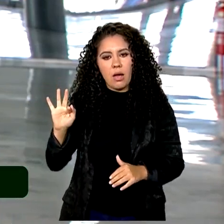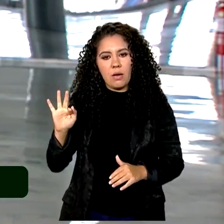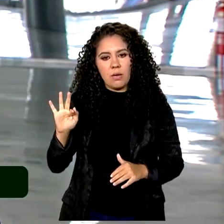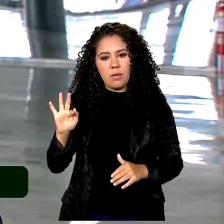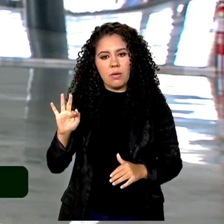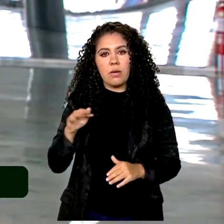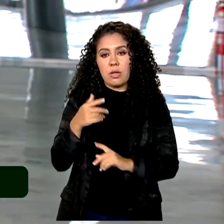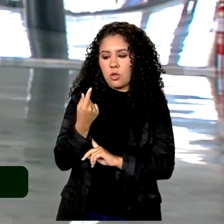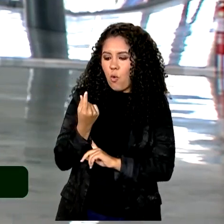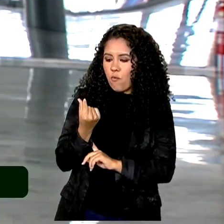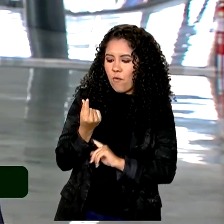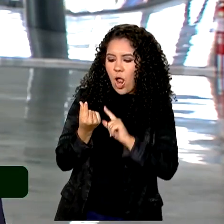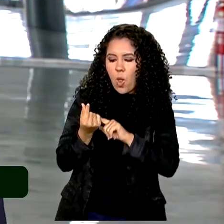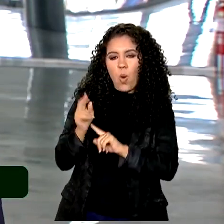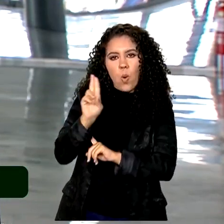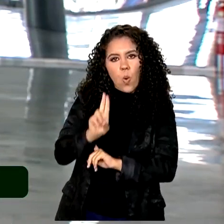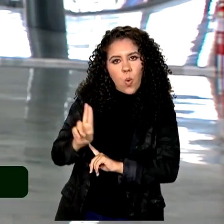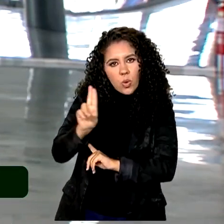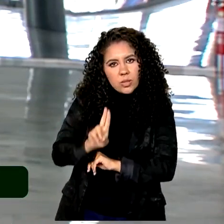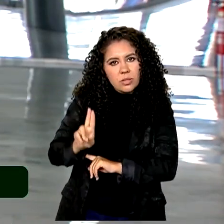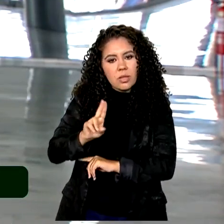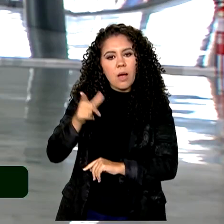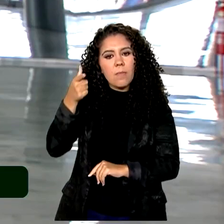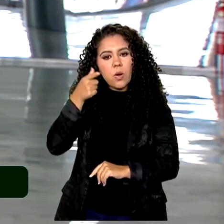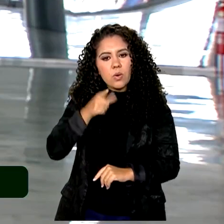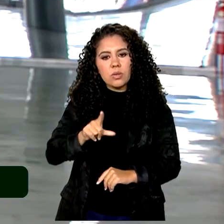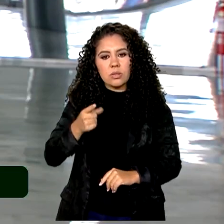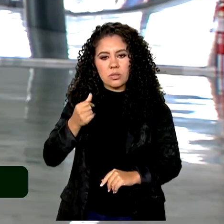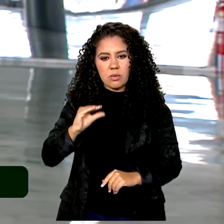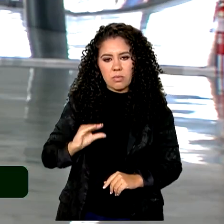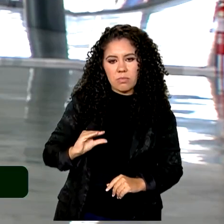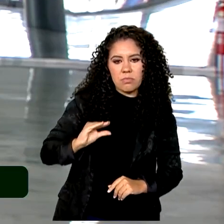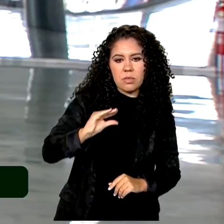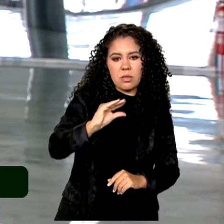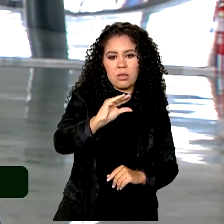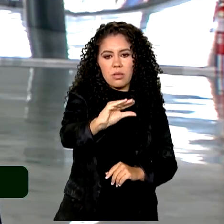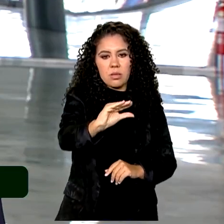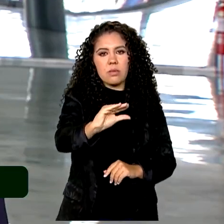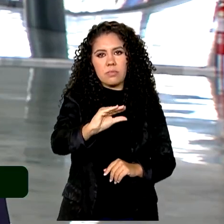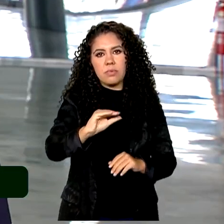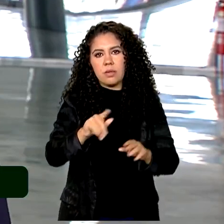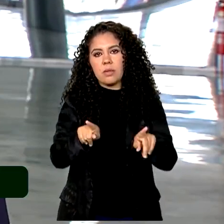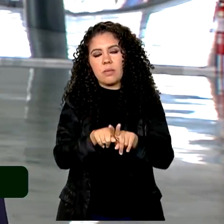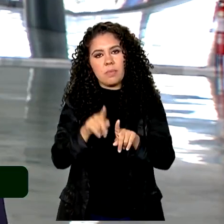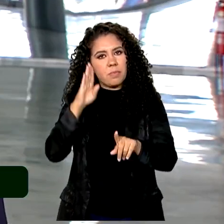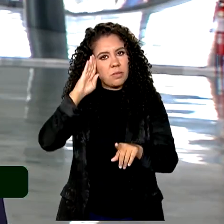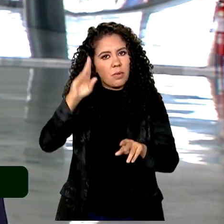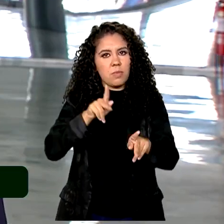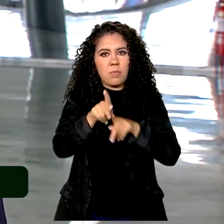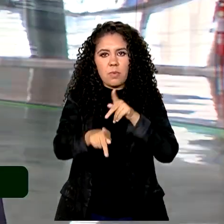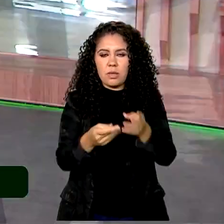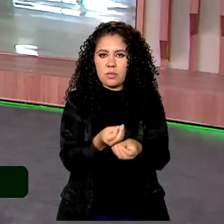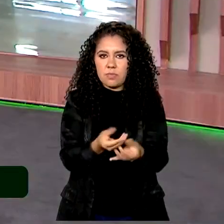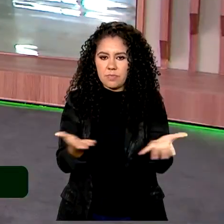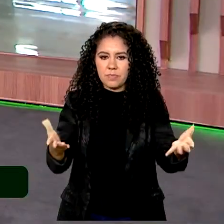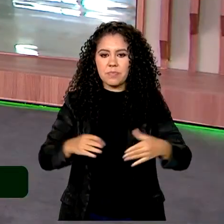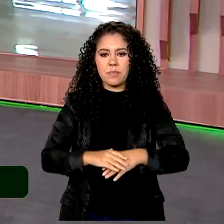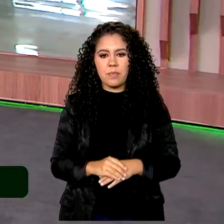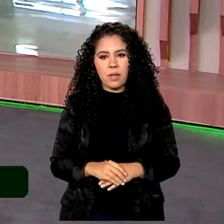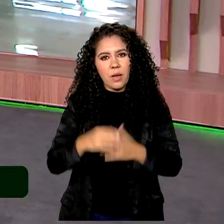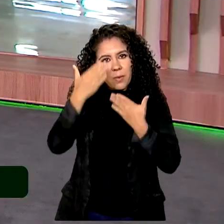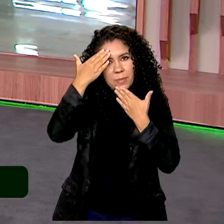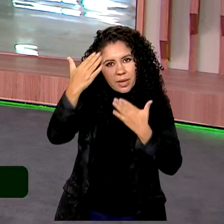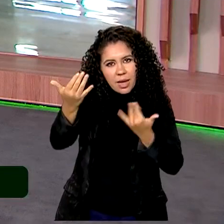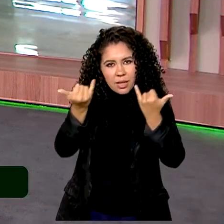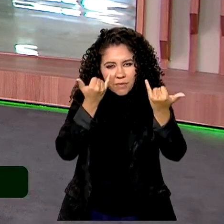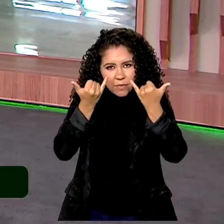ser usado chegar, então, nos municípios e para a população, principalmente. Muito bem lembrado. Pablo,